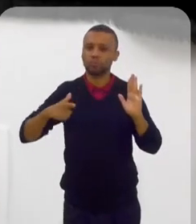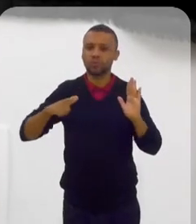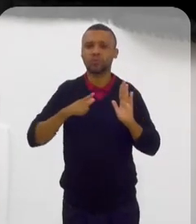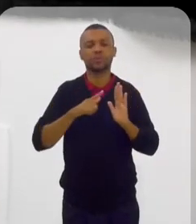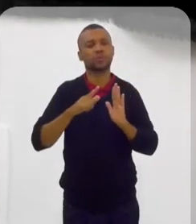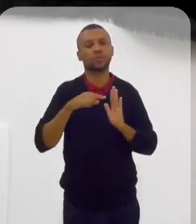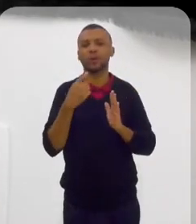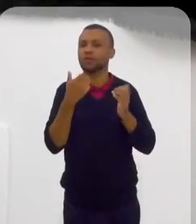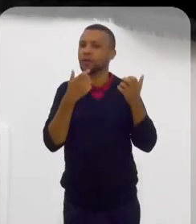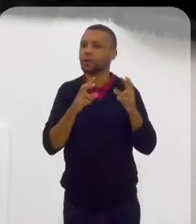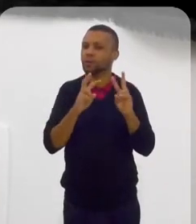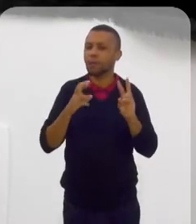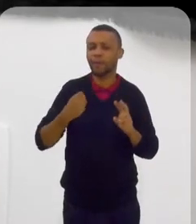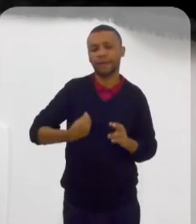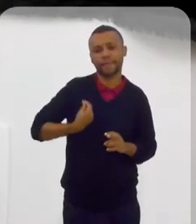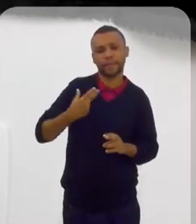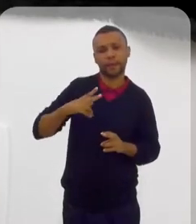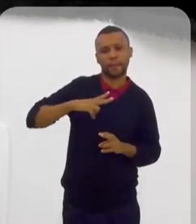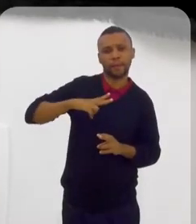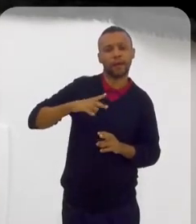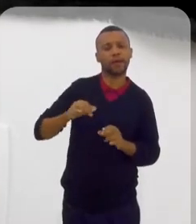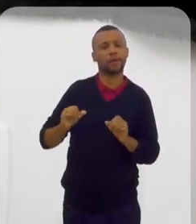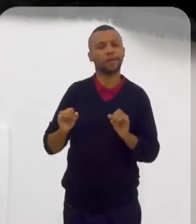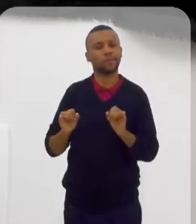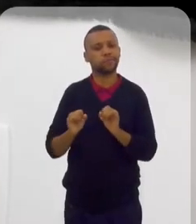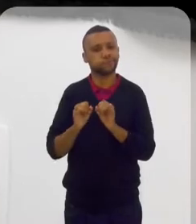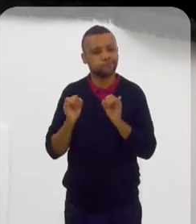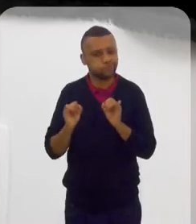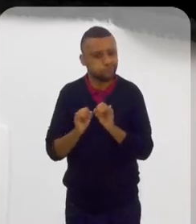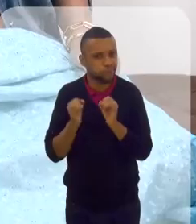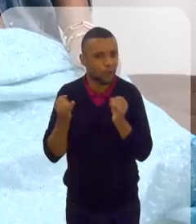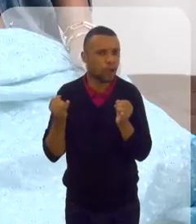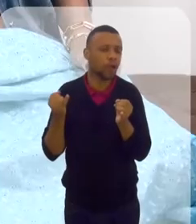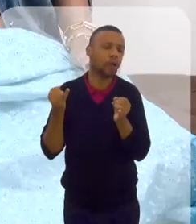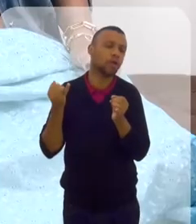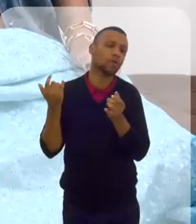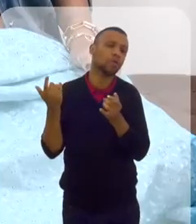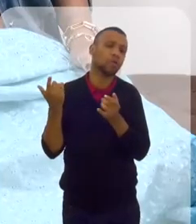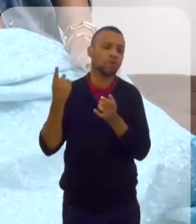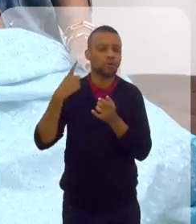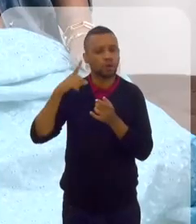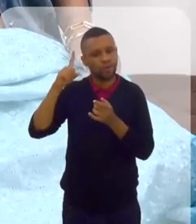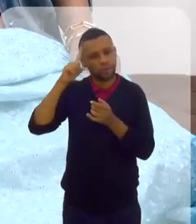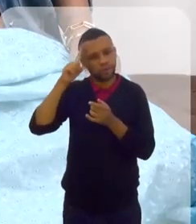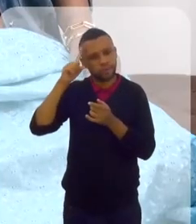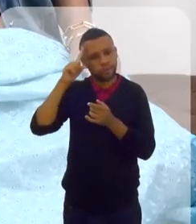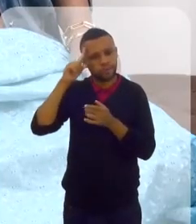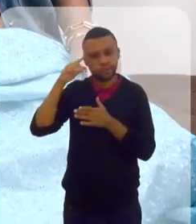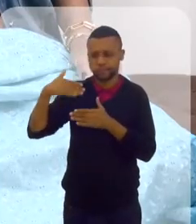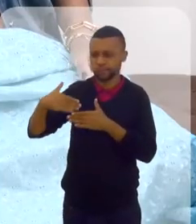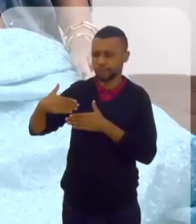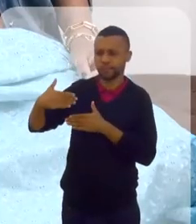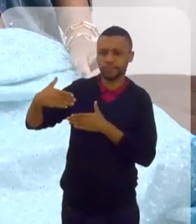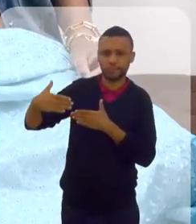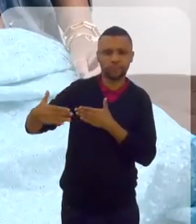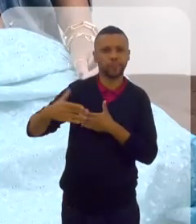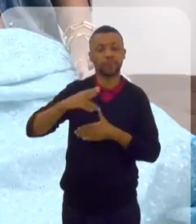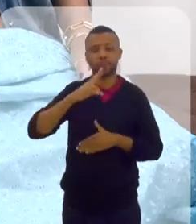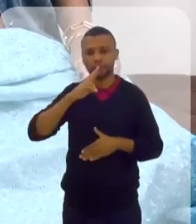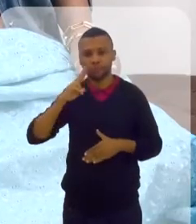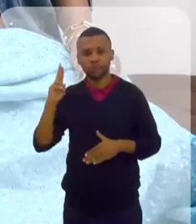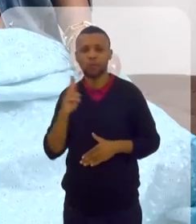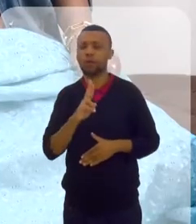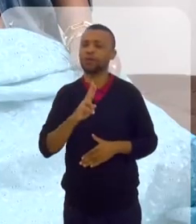sobre vida pessoal, sexo, o cotidiano, sempre que a gente teve resposta. Nunca foi